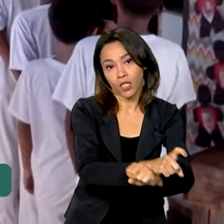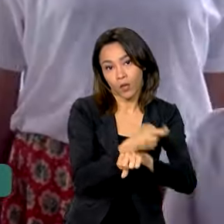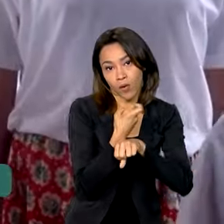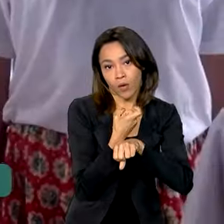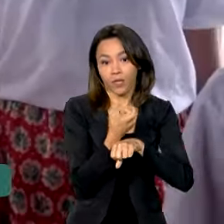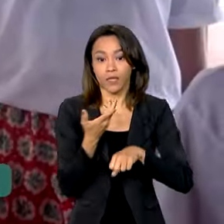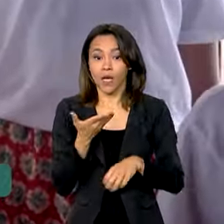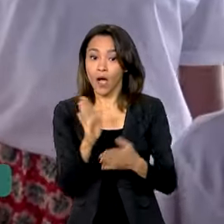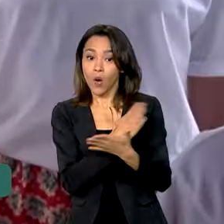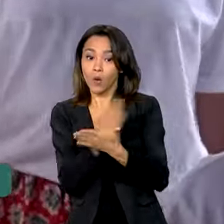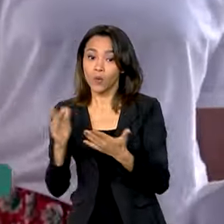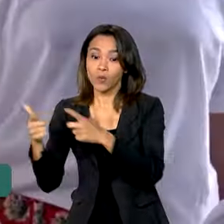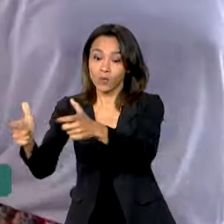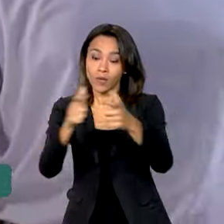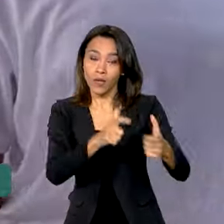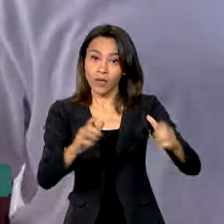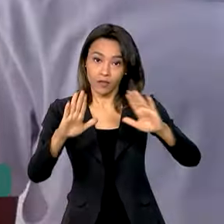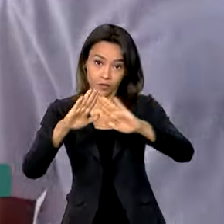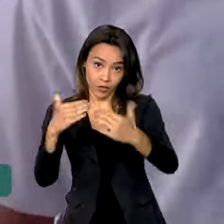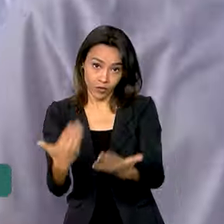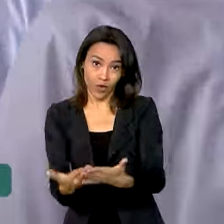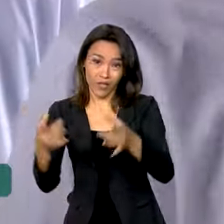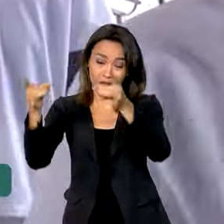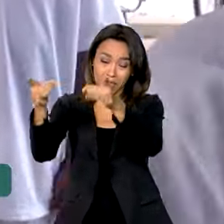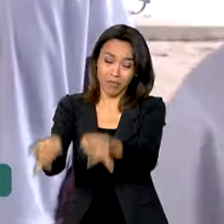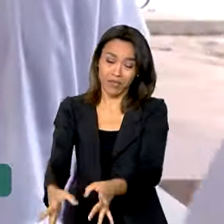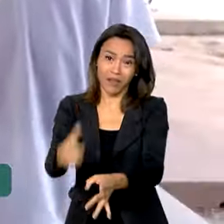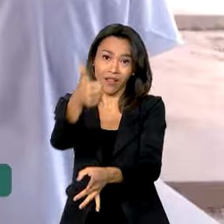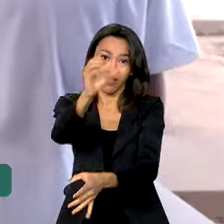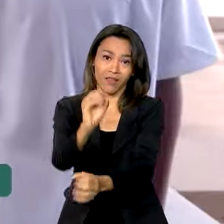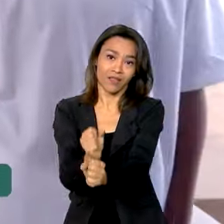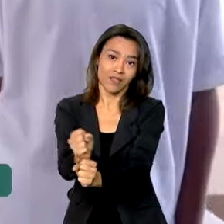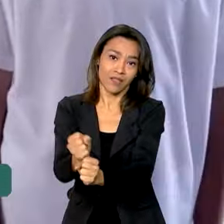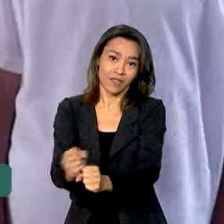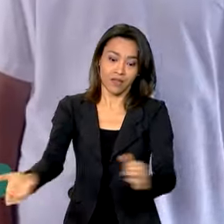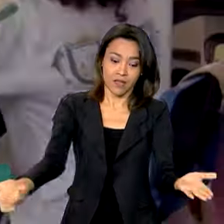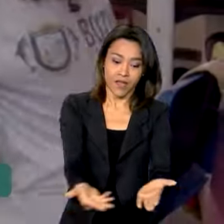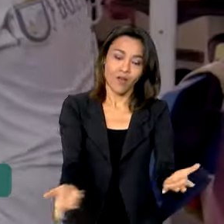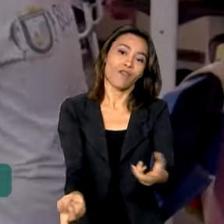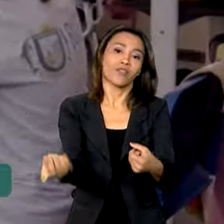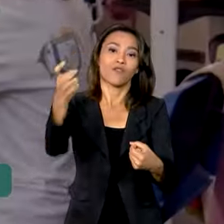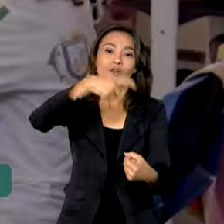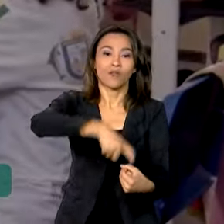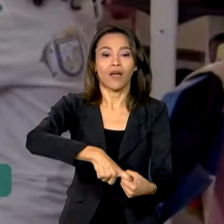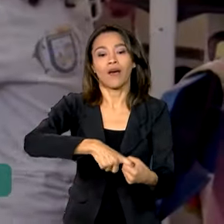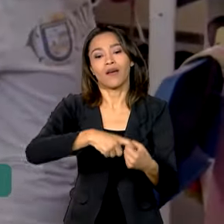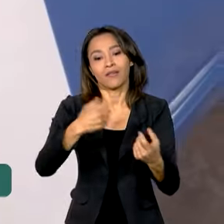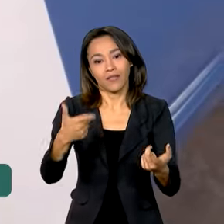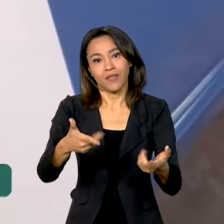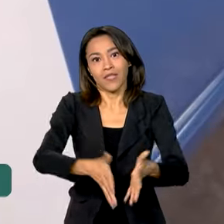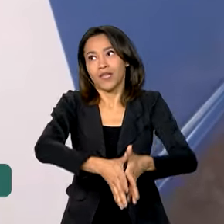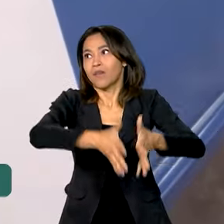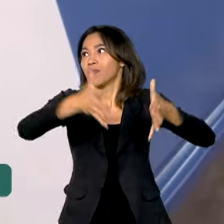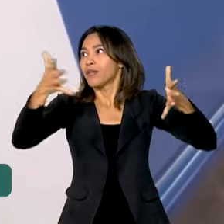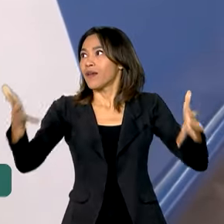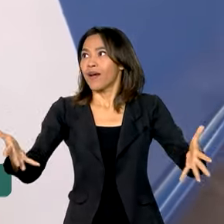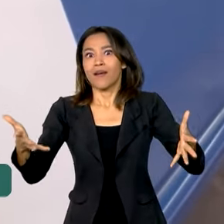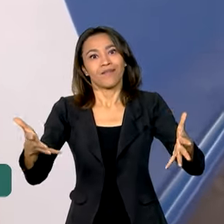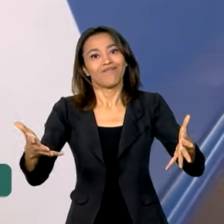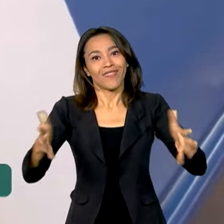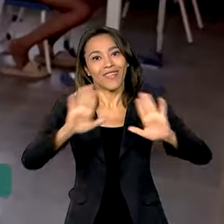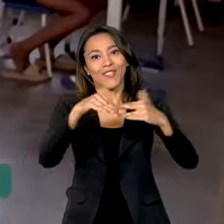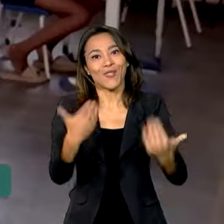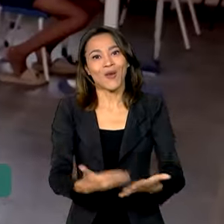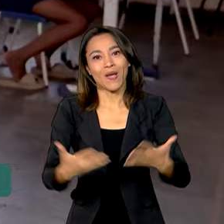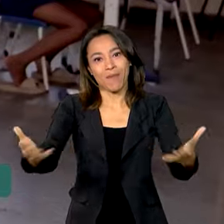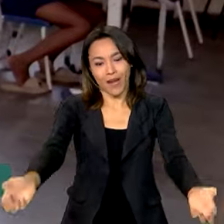ensino estavam com obras abandonadas há mais de 10 anos e agora serão retomadas e ampliadas para receber as crianças